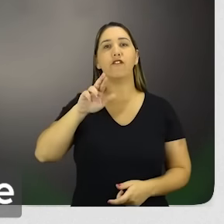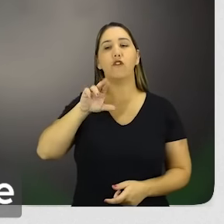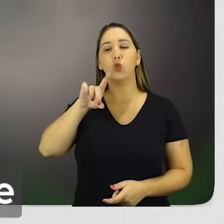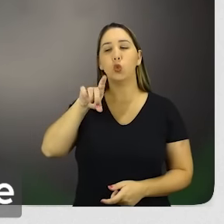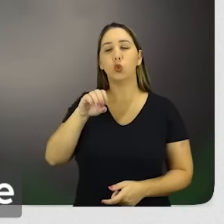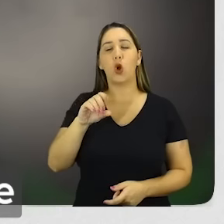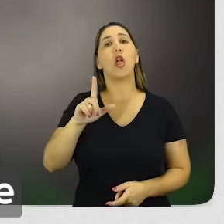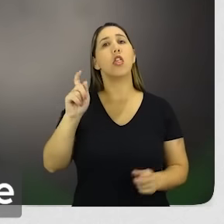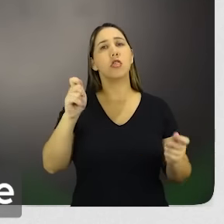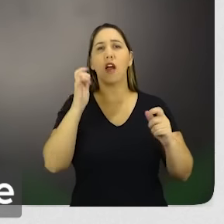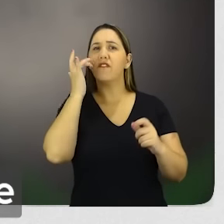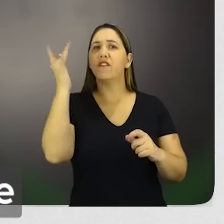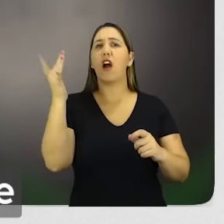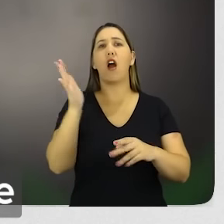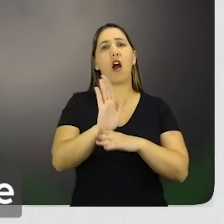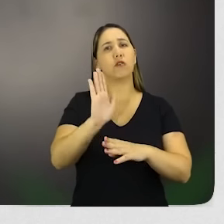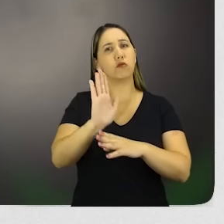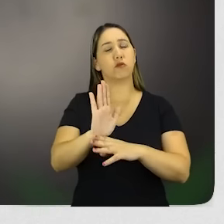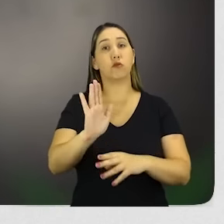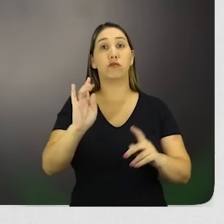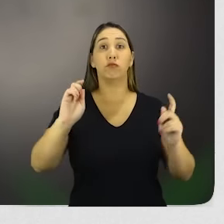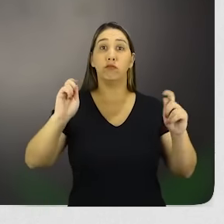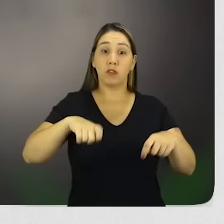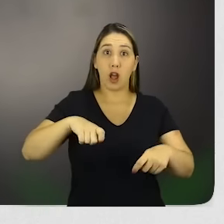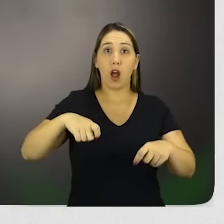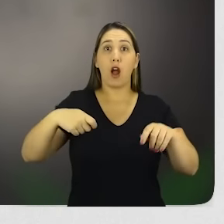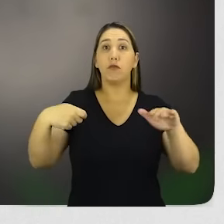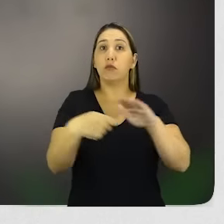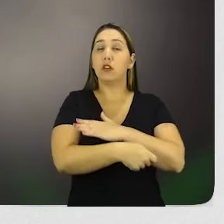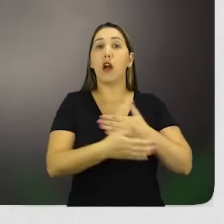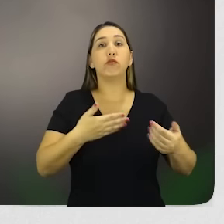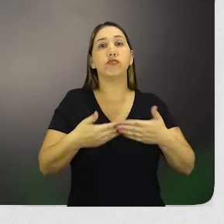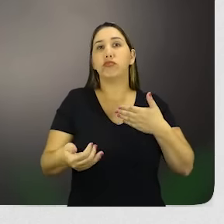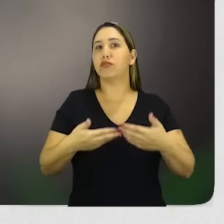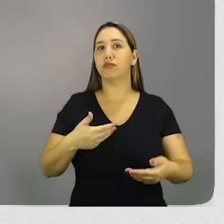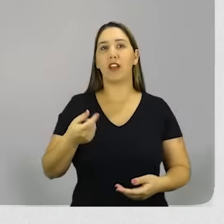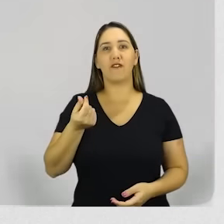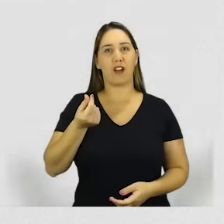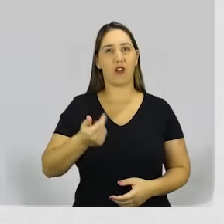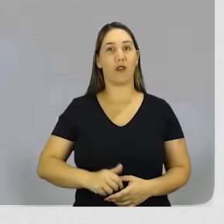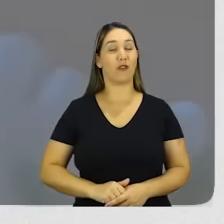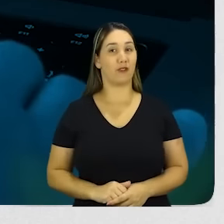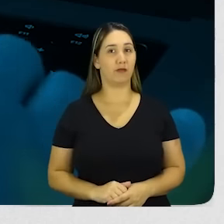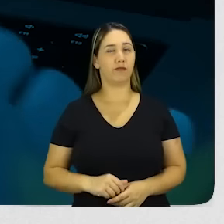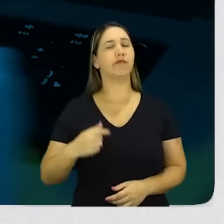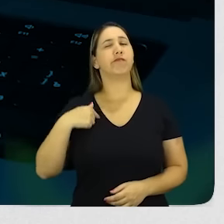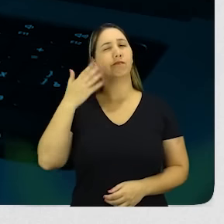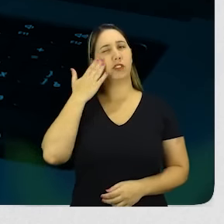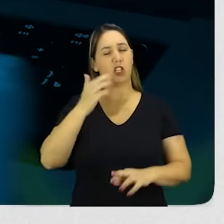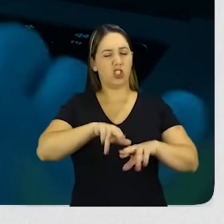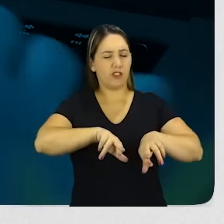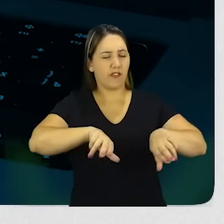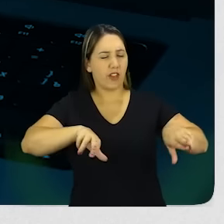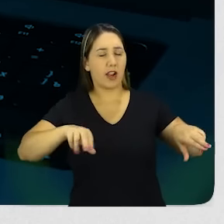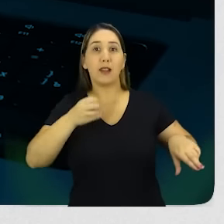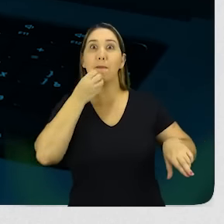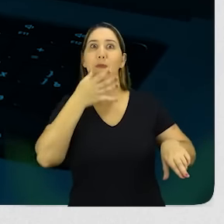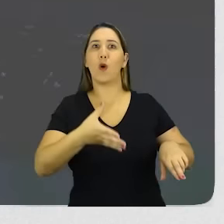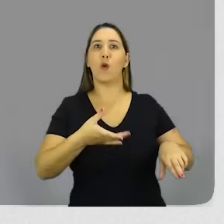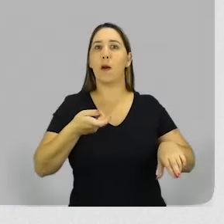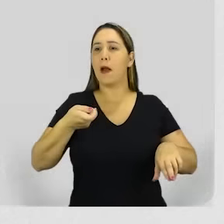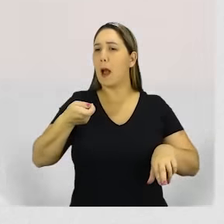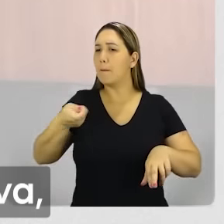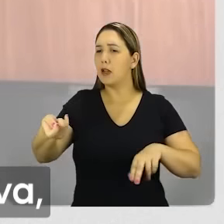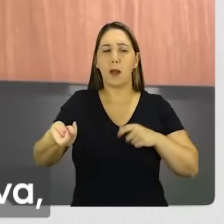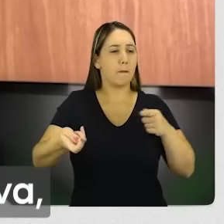fundos nos dá essa facilidade de poder aplicar qualquer quantia disponível. Eu acho que diversificação é o grande segredo das